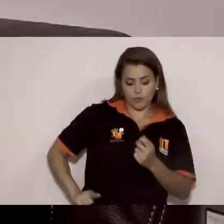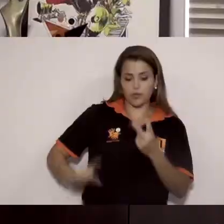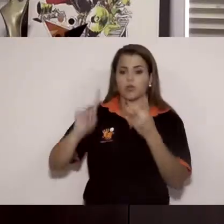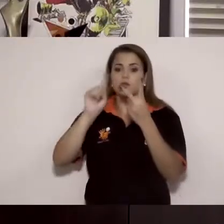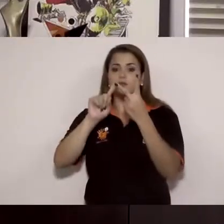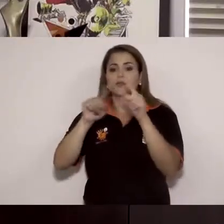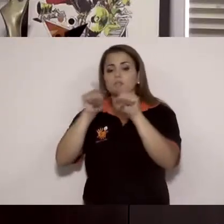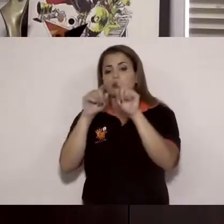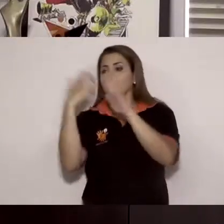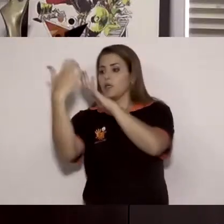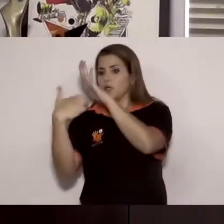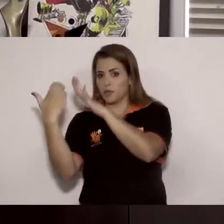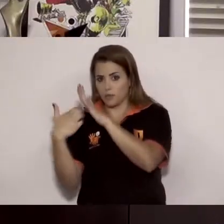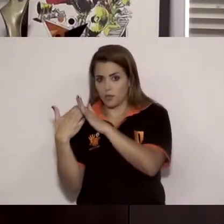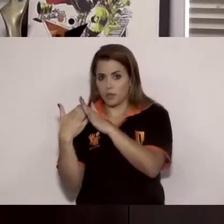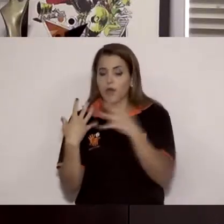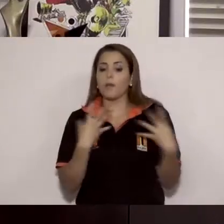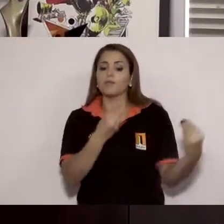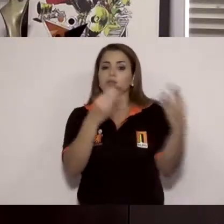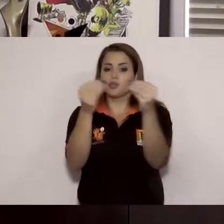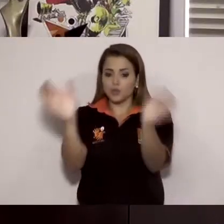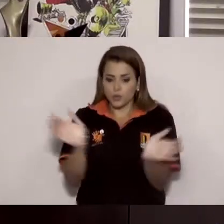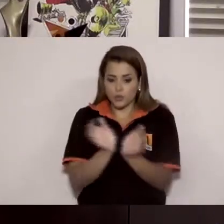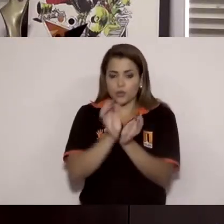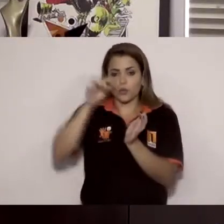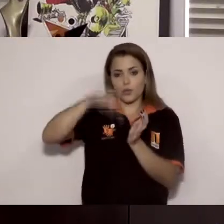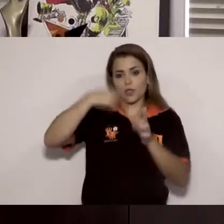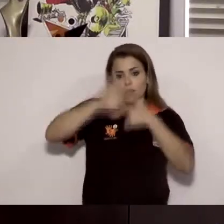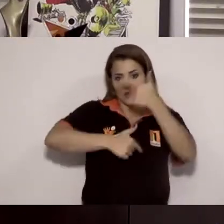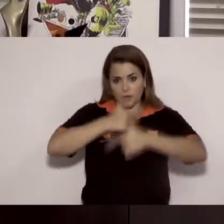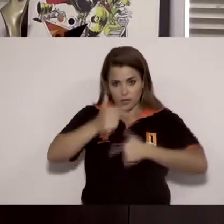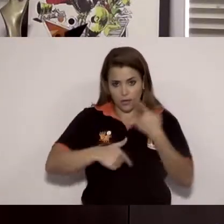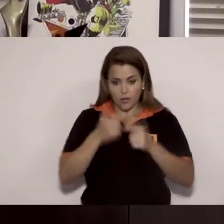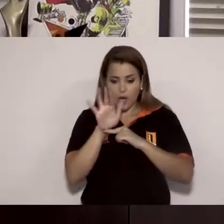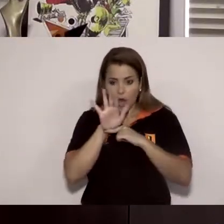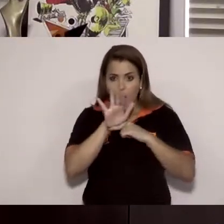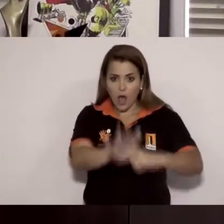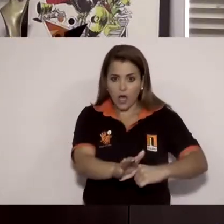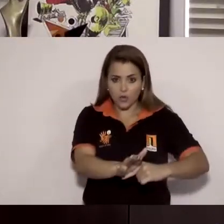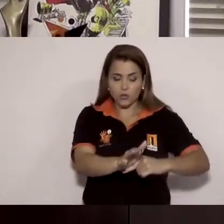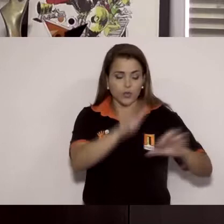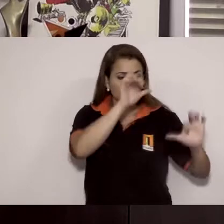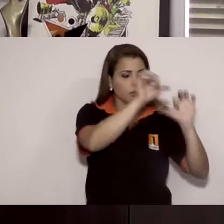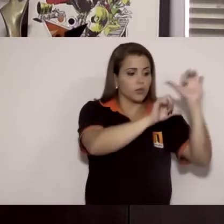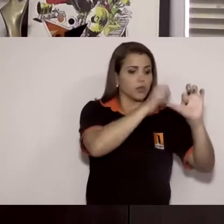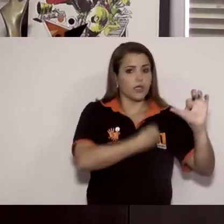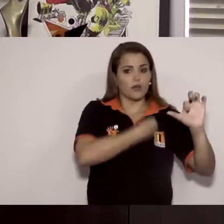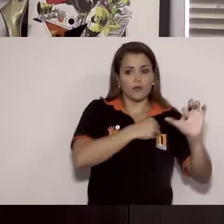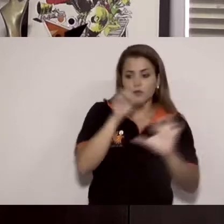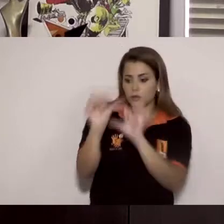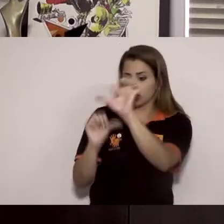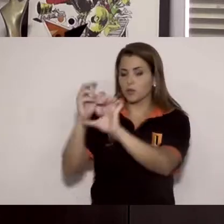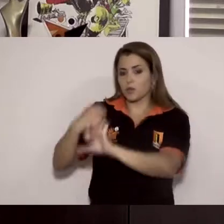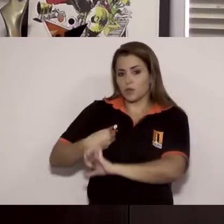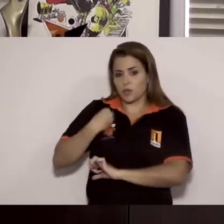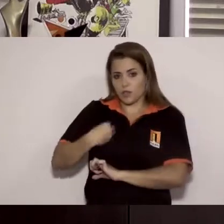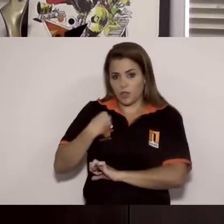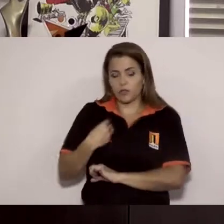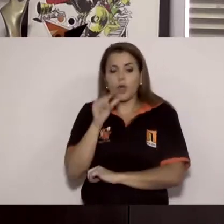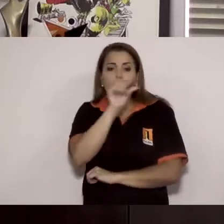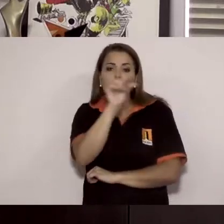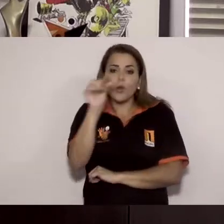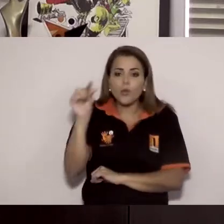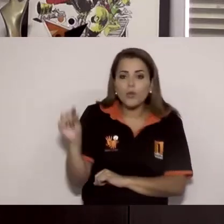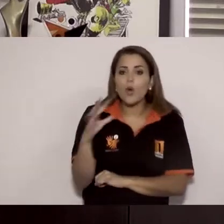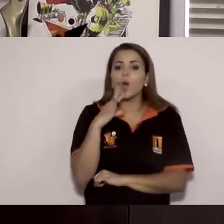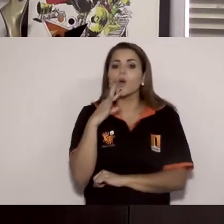empresariais. Com uma equipe qualificada e com muito amor e comprometimento, fazemos a transformação social dos públicos que atendemos. Conheça